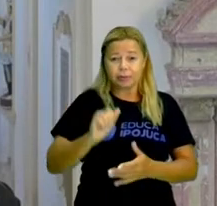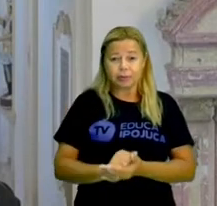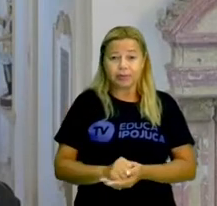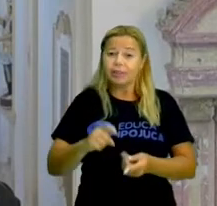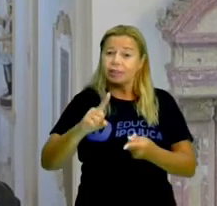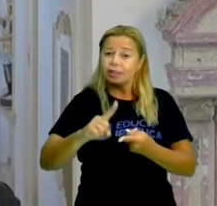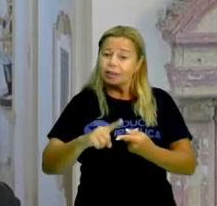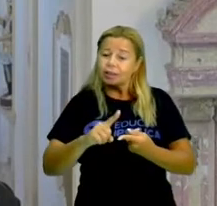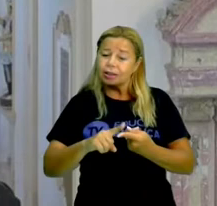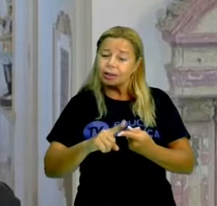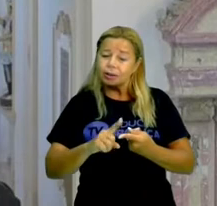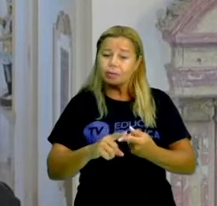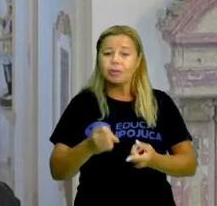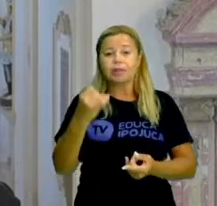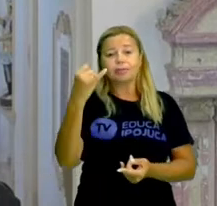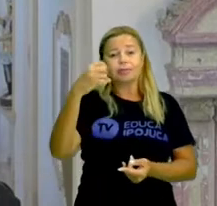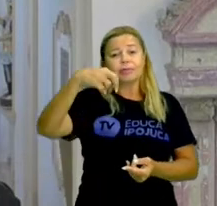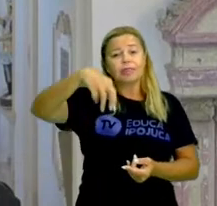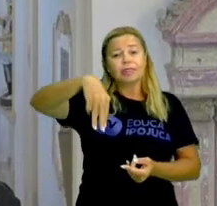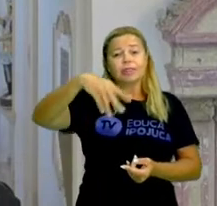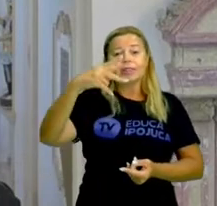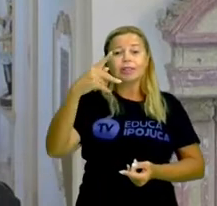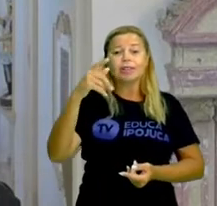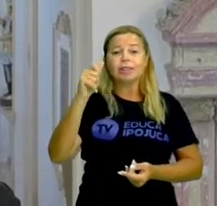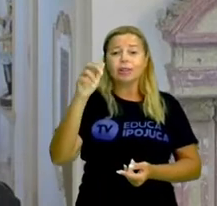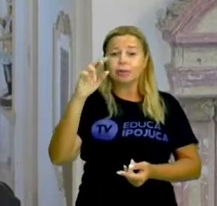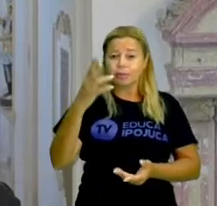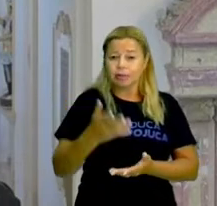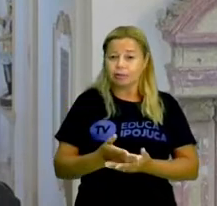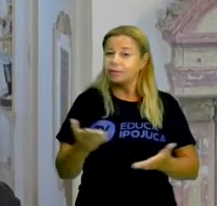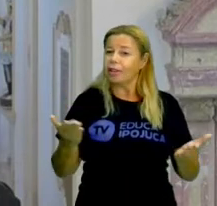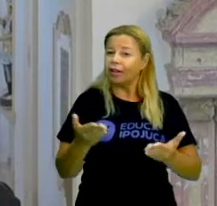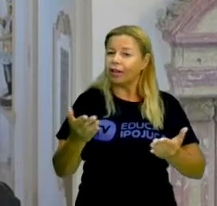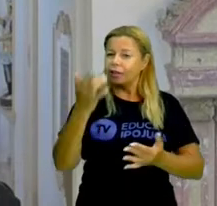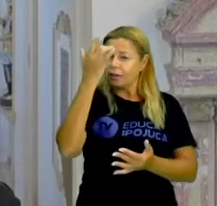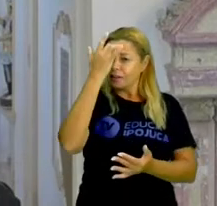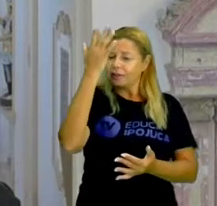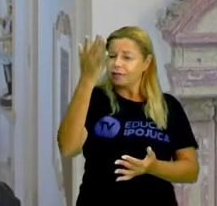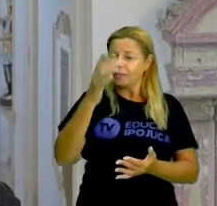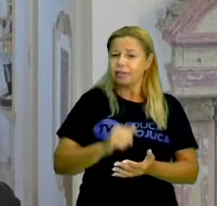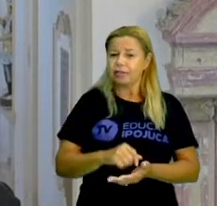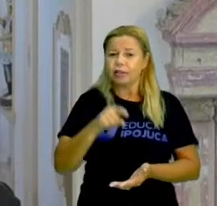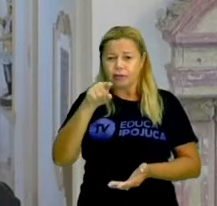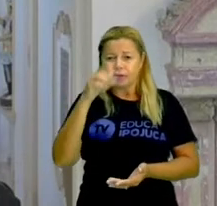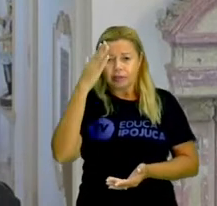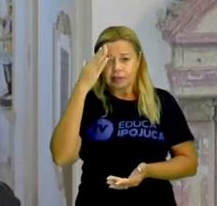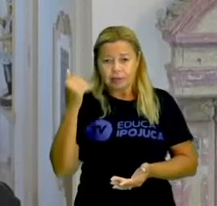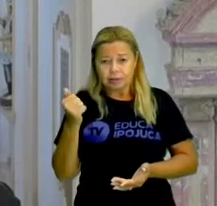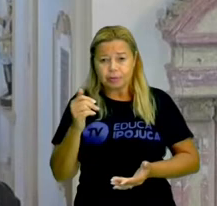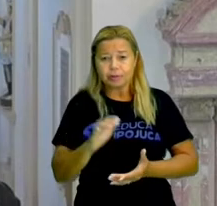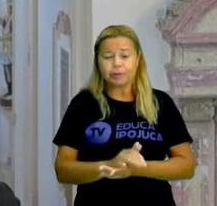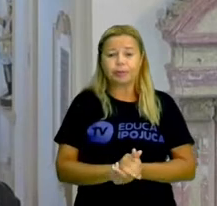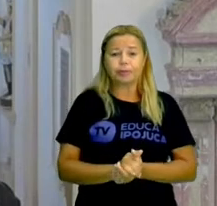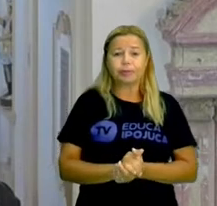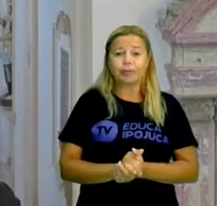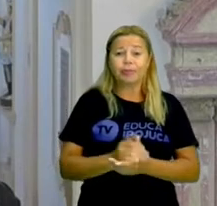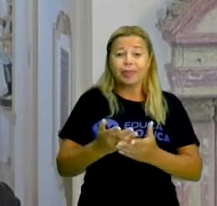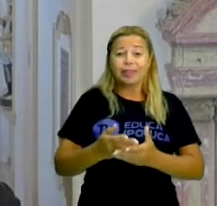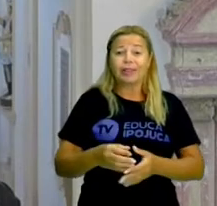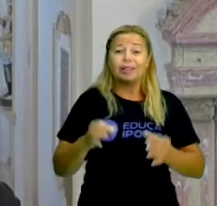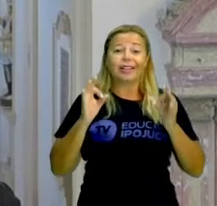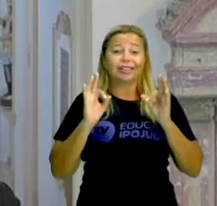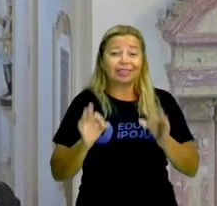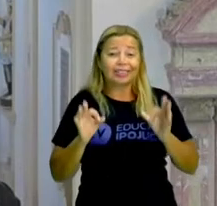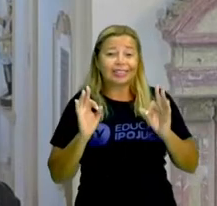primo, que é ímpar. E aí? Ficou fácil, né? Conseguiu descobrir já? Pois então, acertou quem